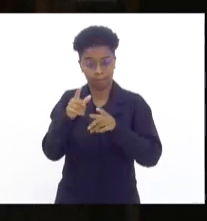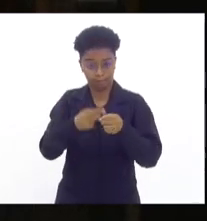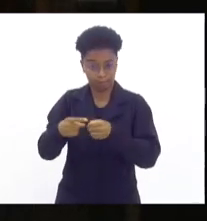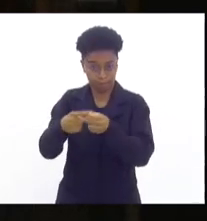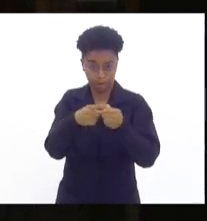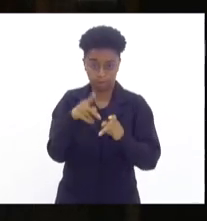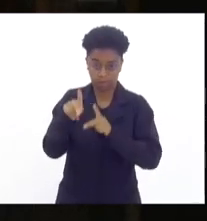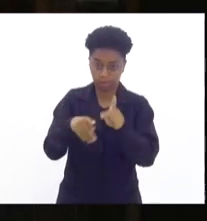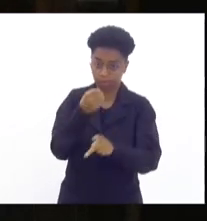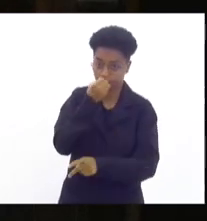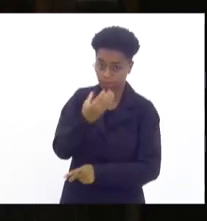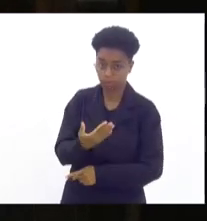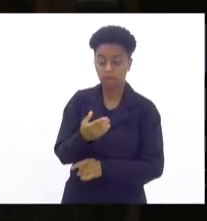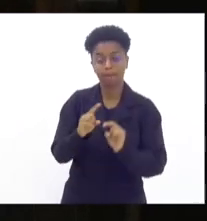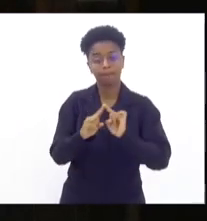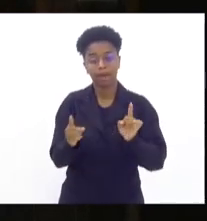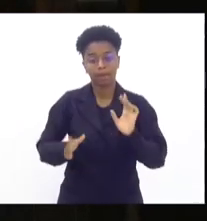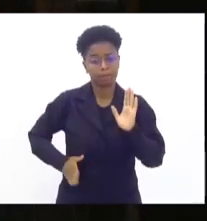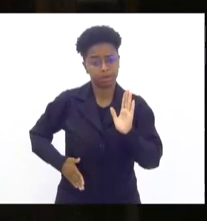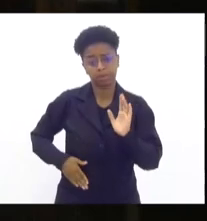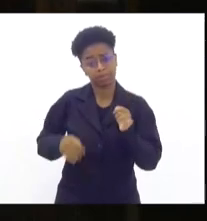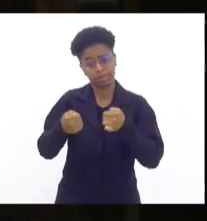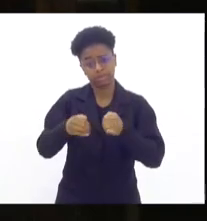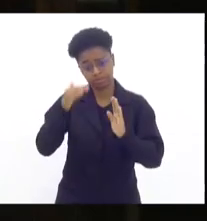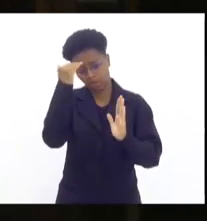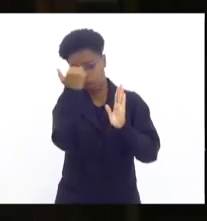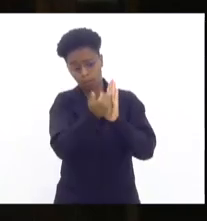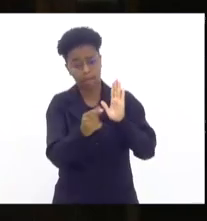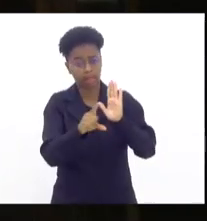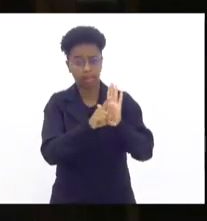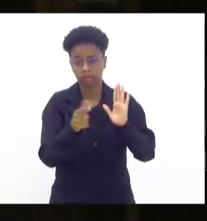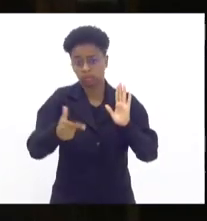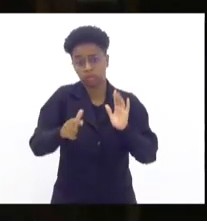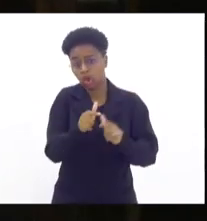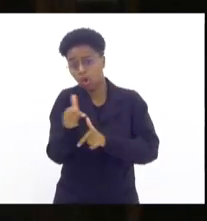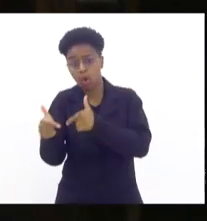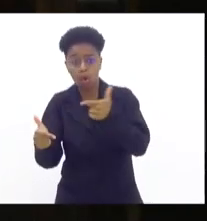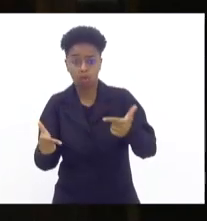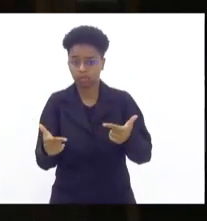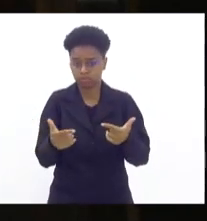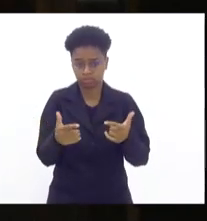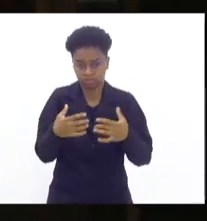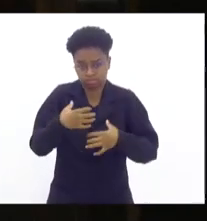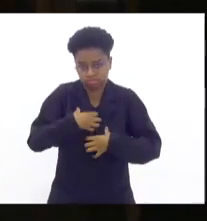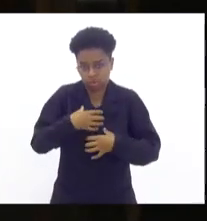marginal é o gigores da lei, não temos outra fala para eles.